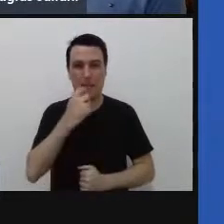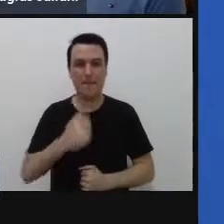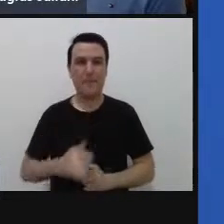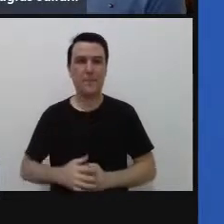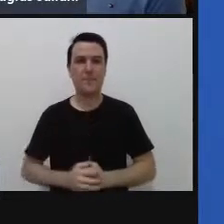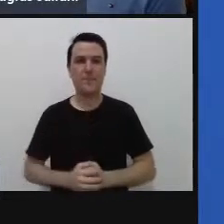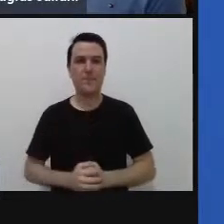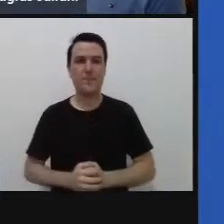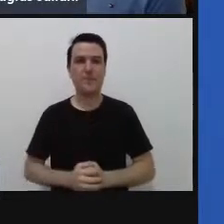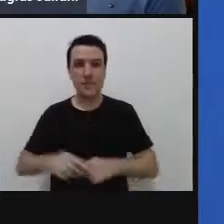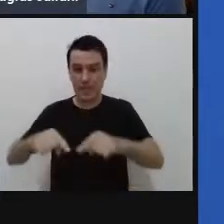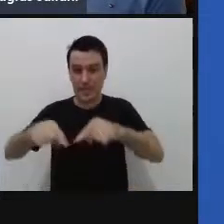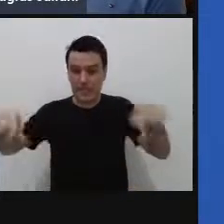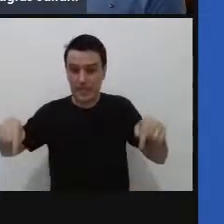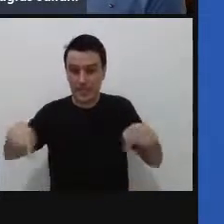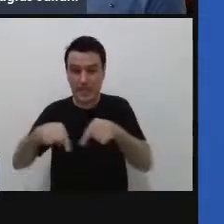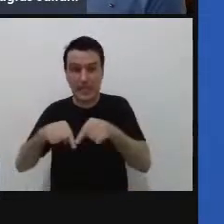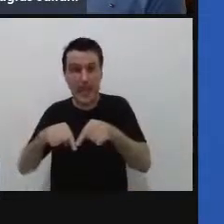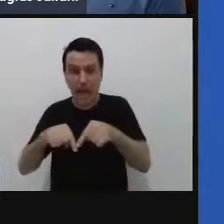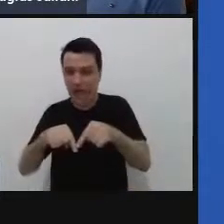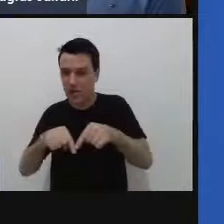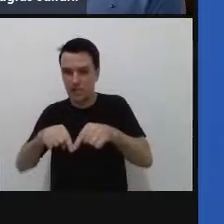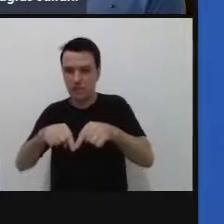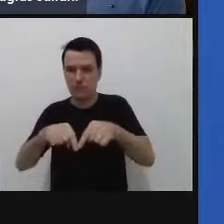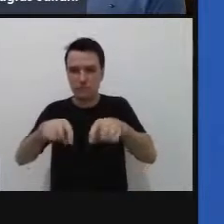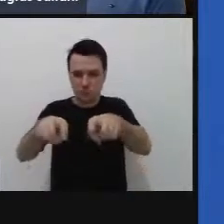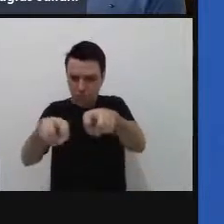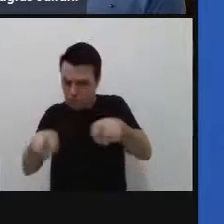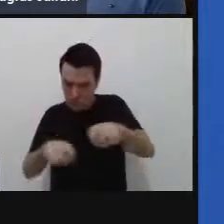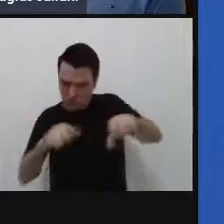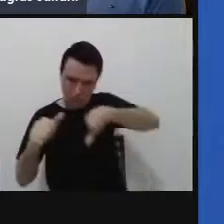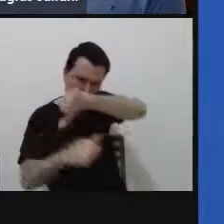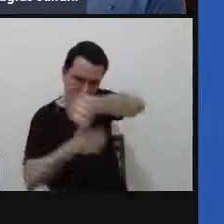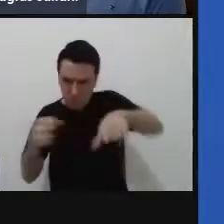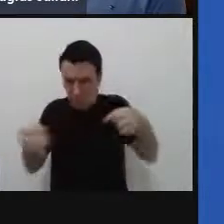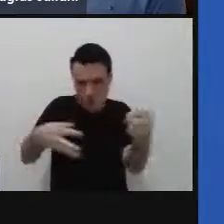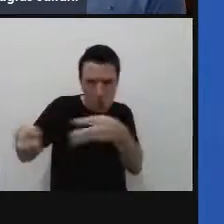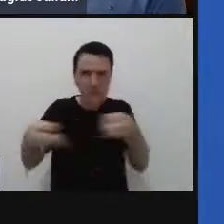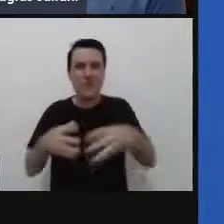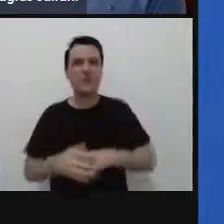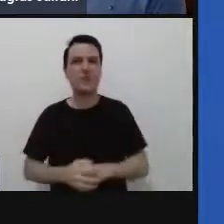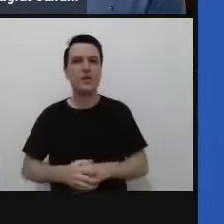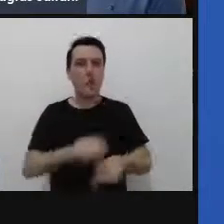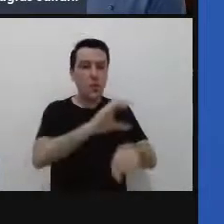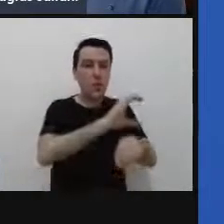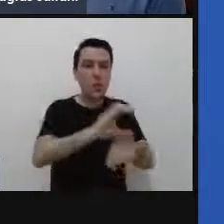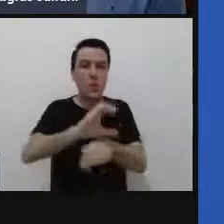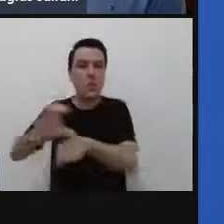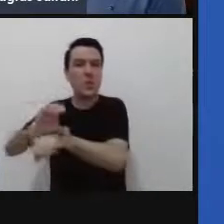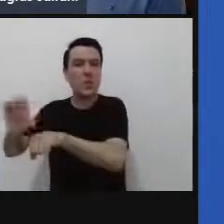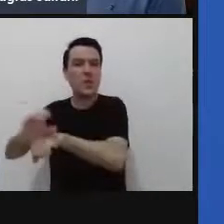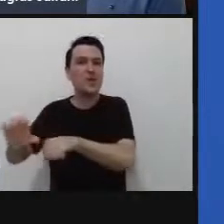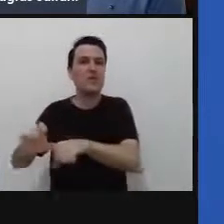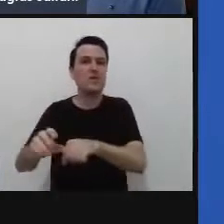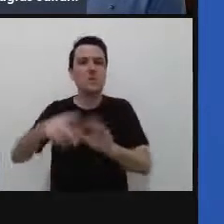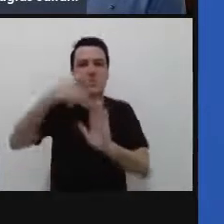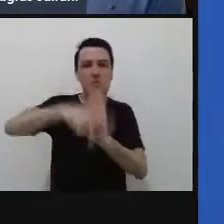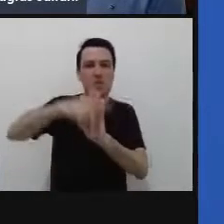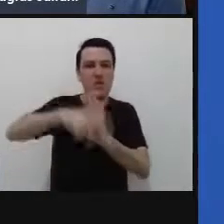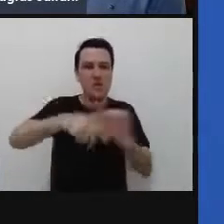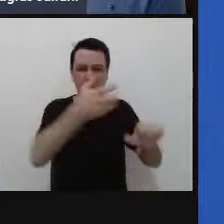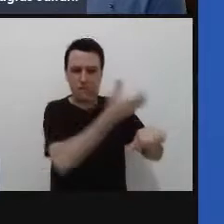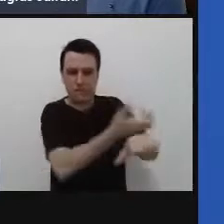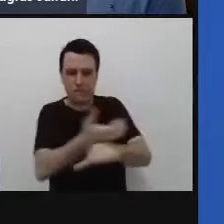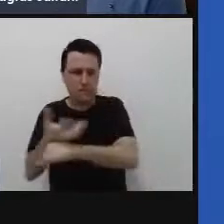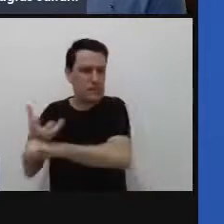sala de aula com formatos inovadores Vinícius diferentes cursos envolvidos em projetos multidisciplinares show